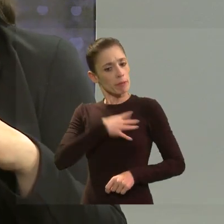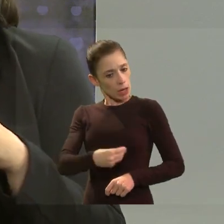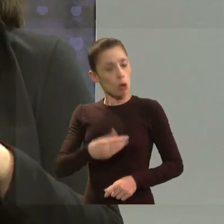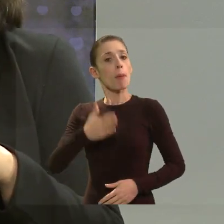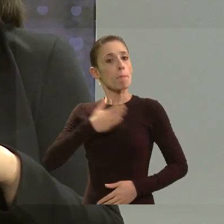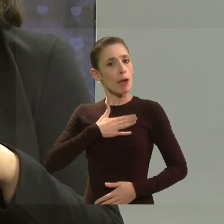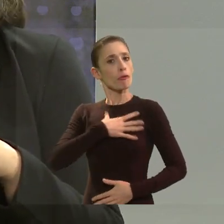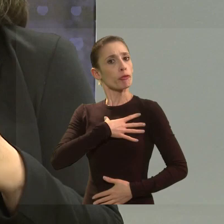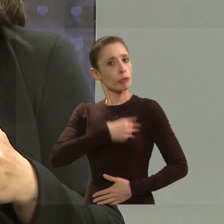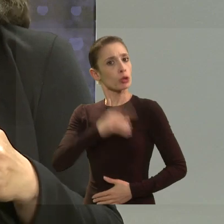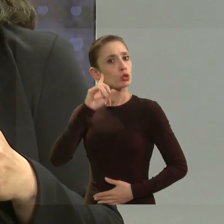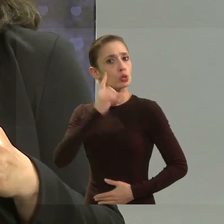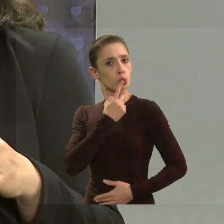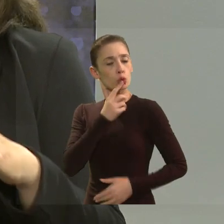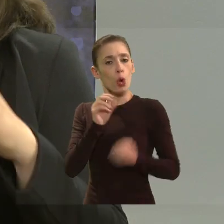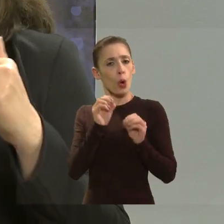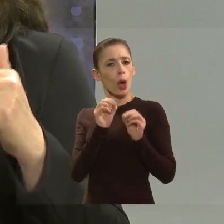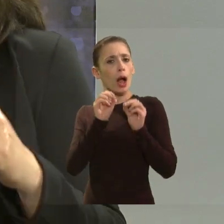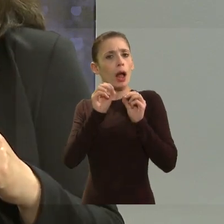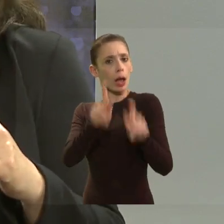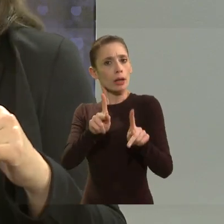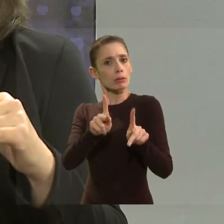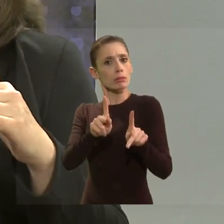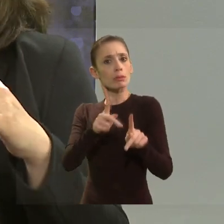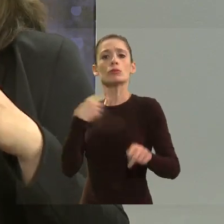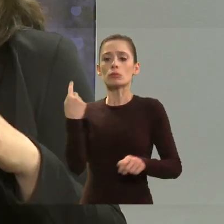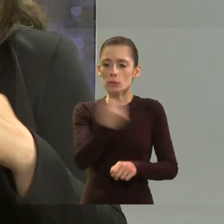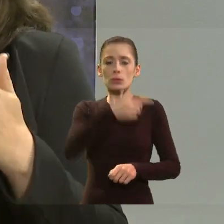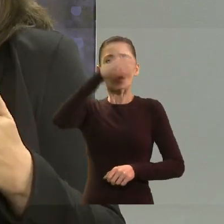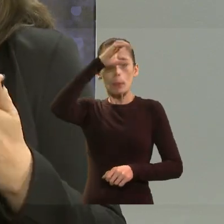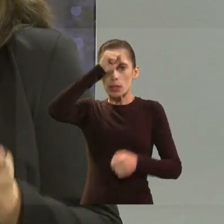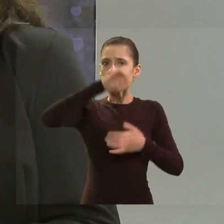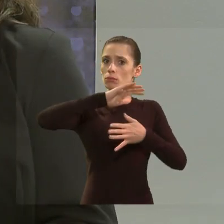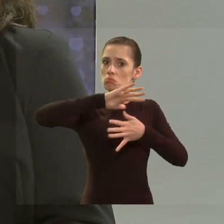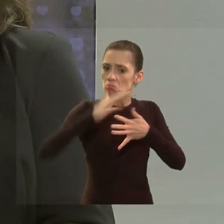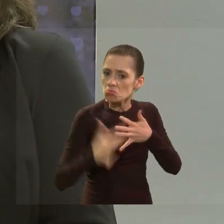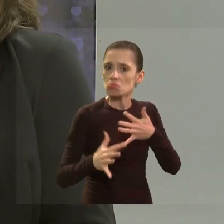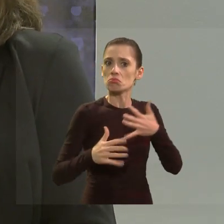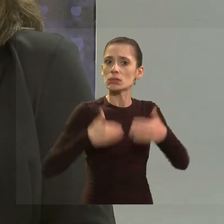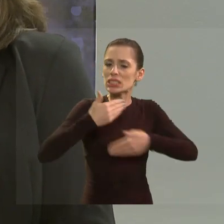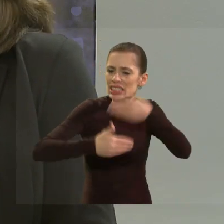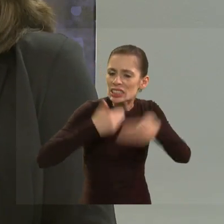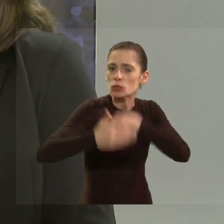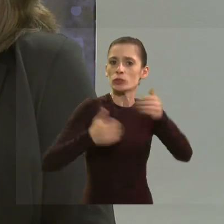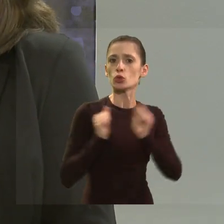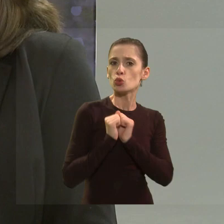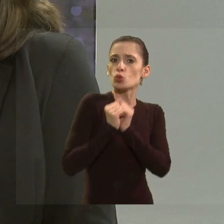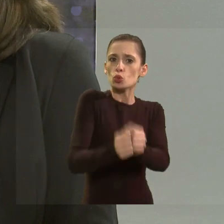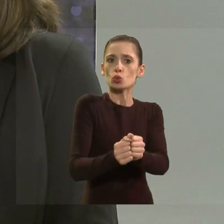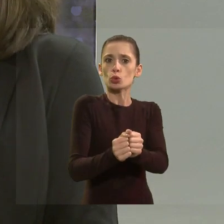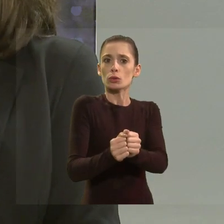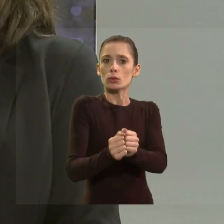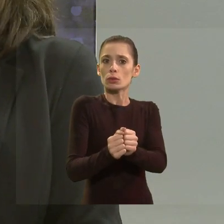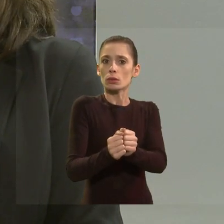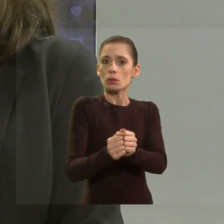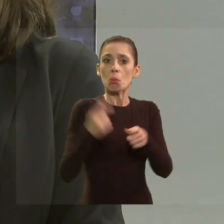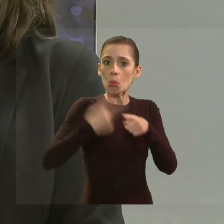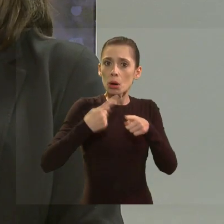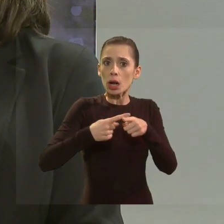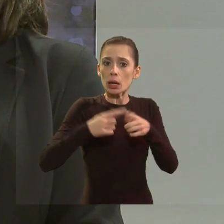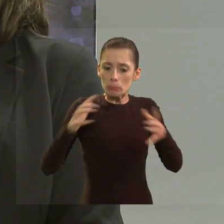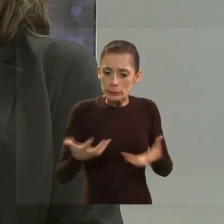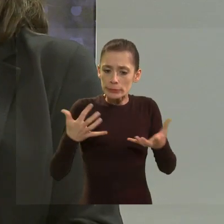ele é surdo ok vamos fazer a língua de sinais e vamos crescer e desenvolver junto para que ele possa ter uma